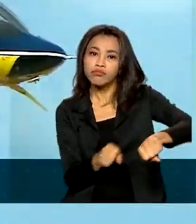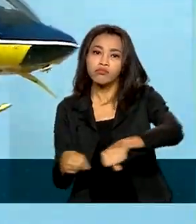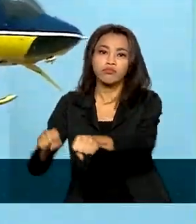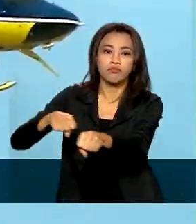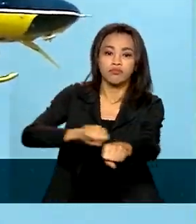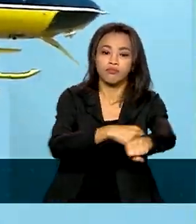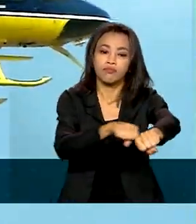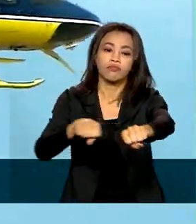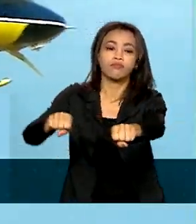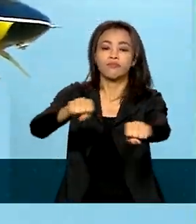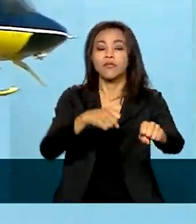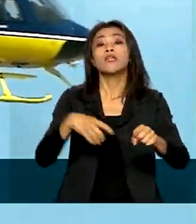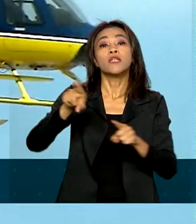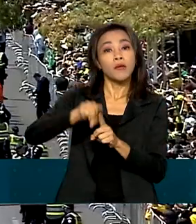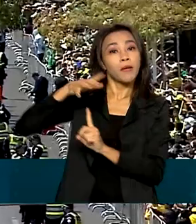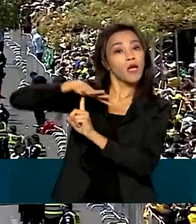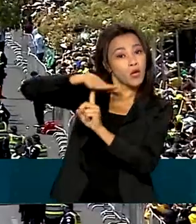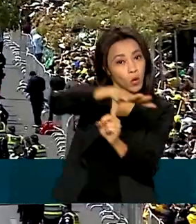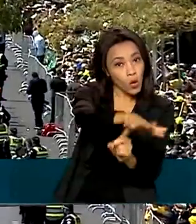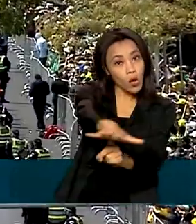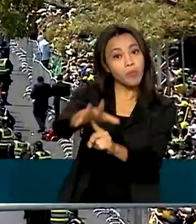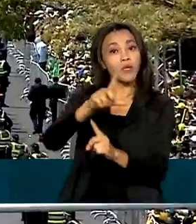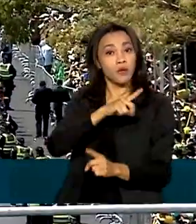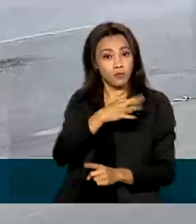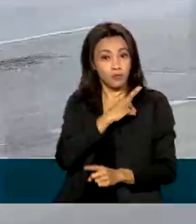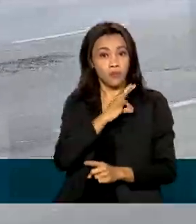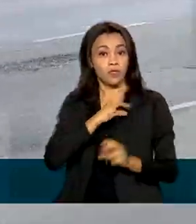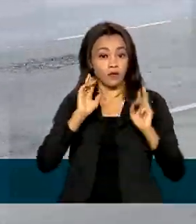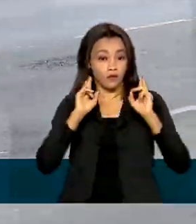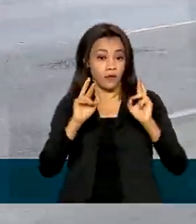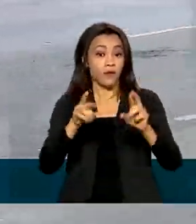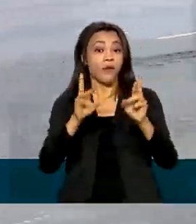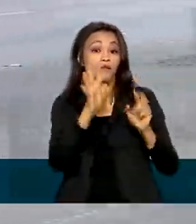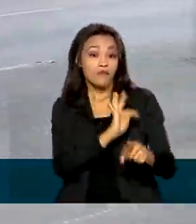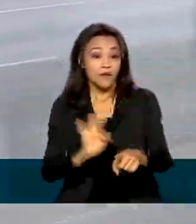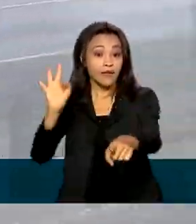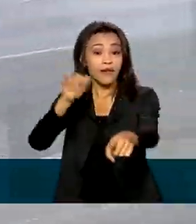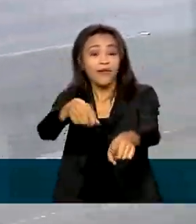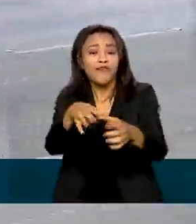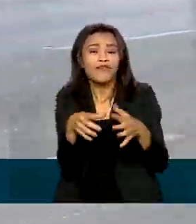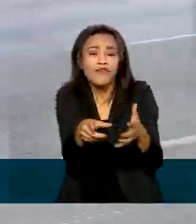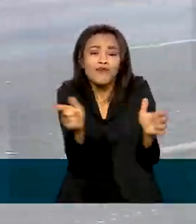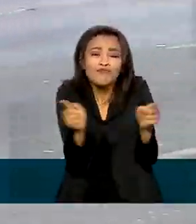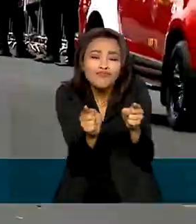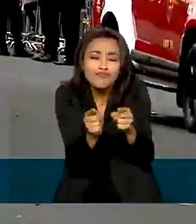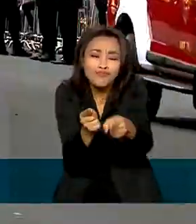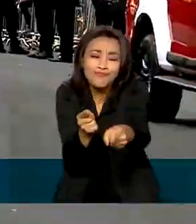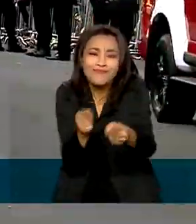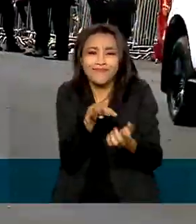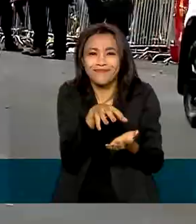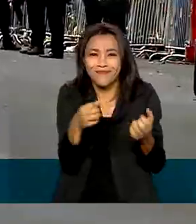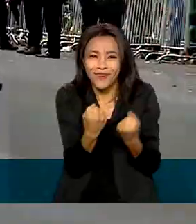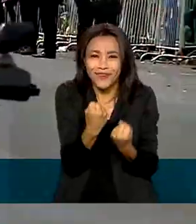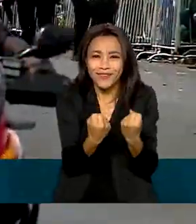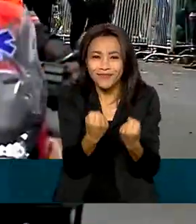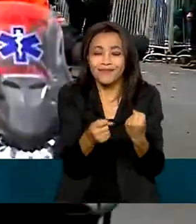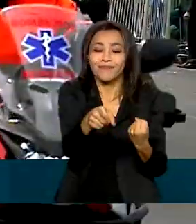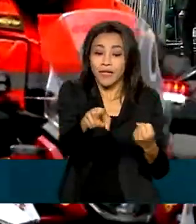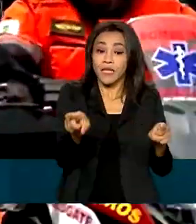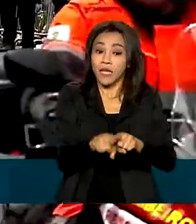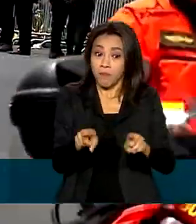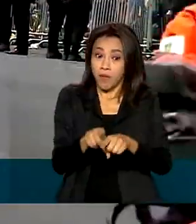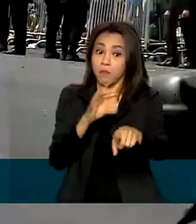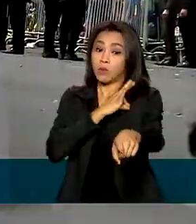e fez demonstrações de helicóptero. A Polícia Federal levou até um fusquinha para a Esplanada dos Ministérios. Policiais e bombeiros